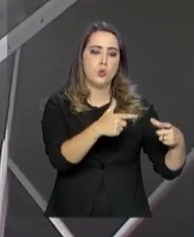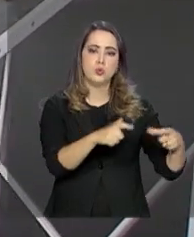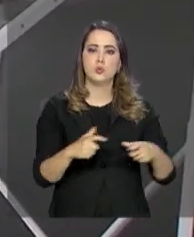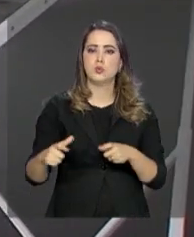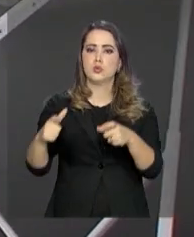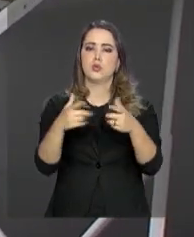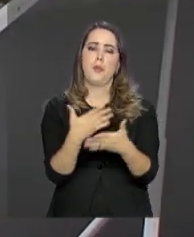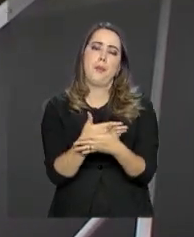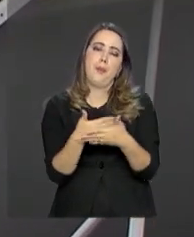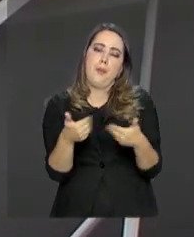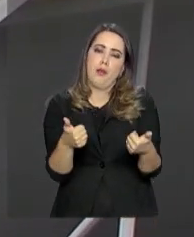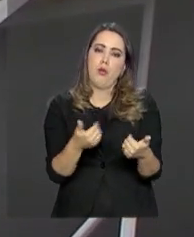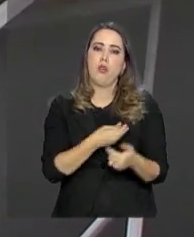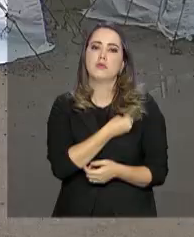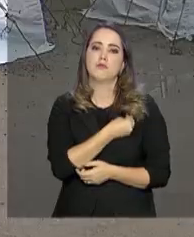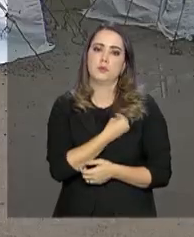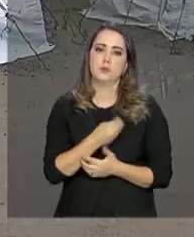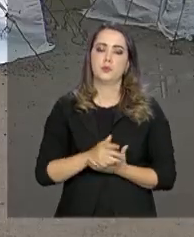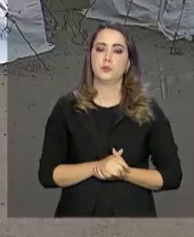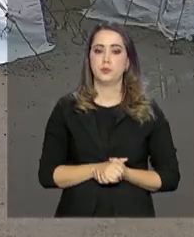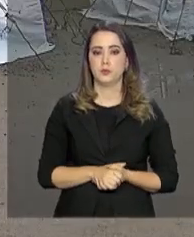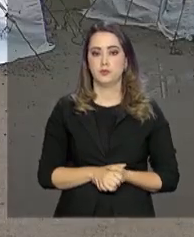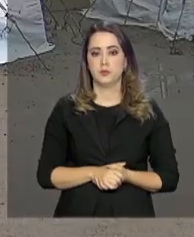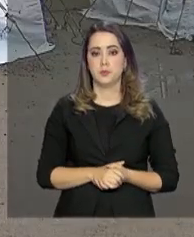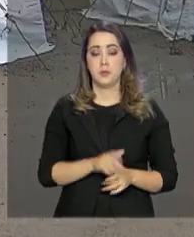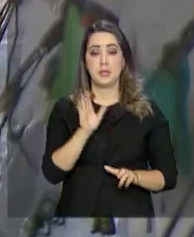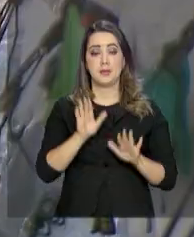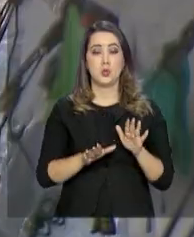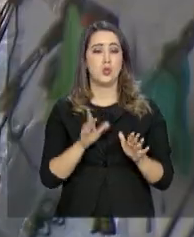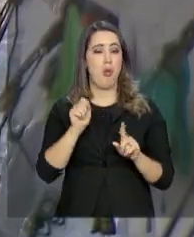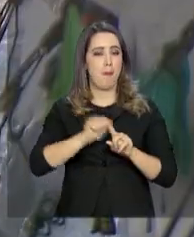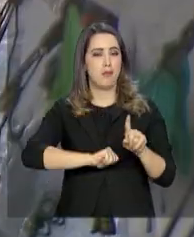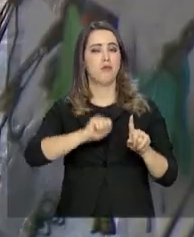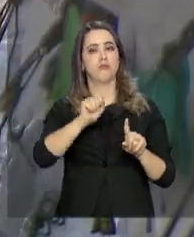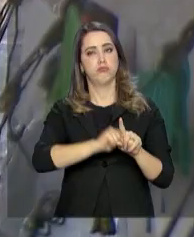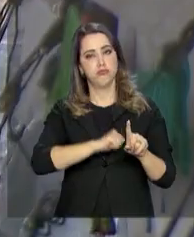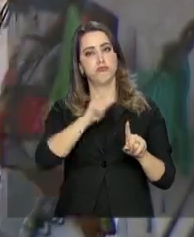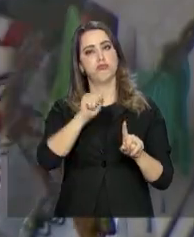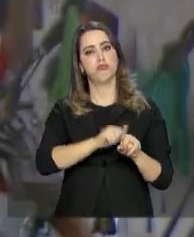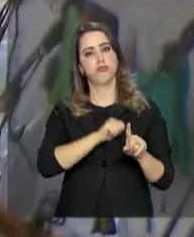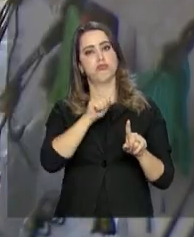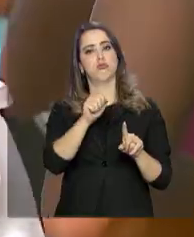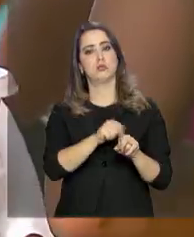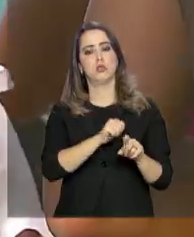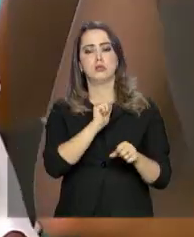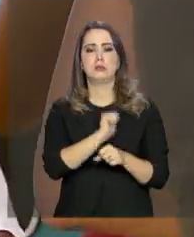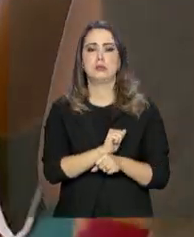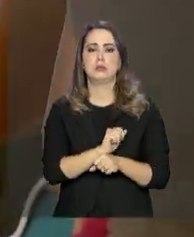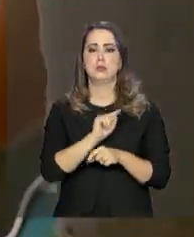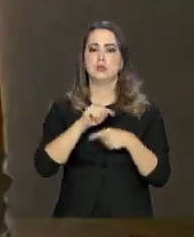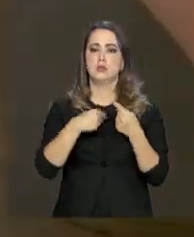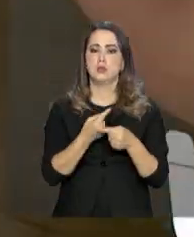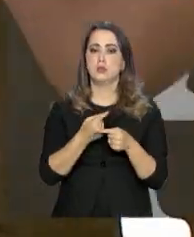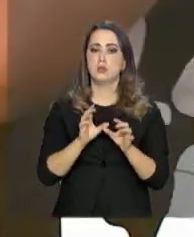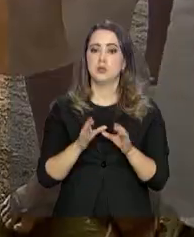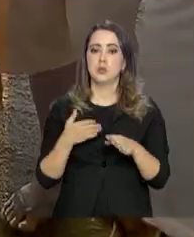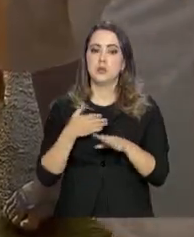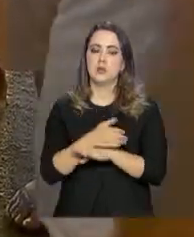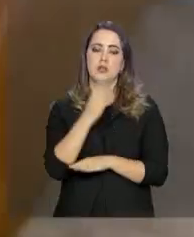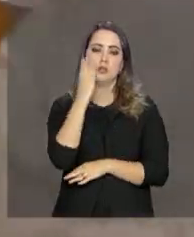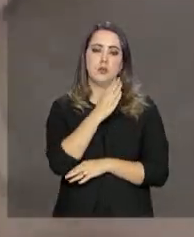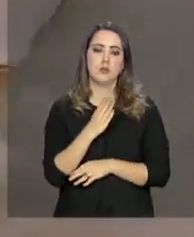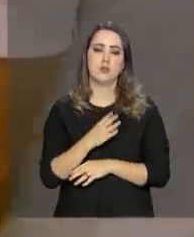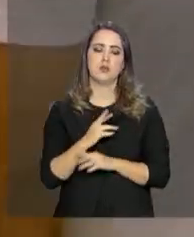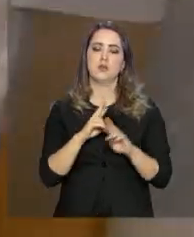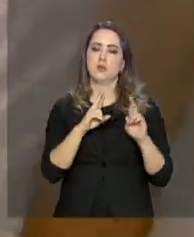melhores condições de vida. Muitos deles estavam há meses em abrigos e até nas ruas, depois que imigraram. A